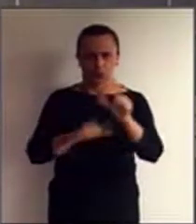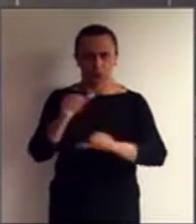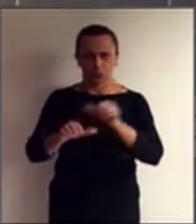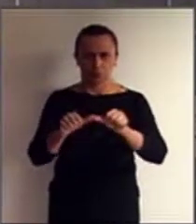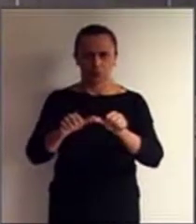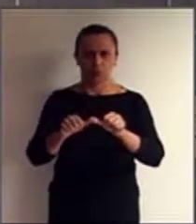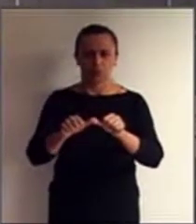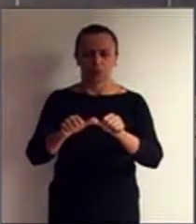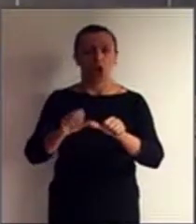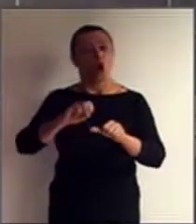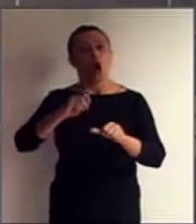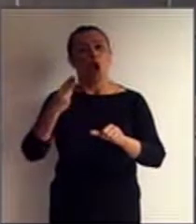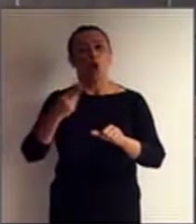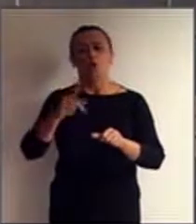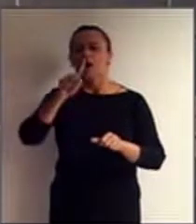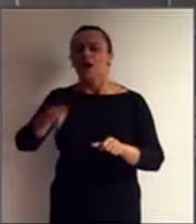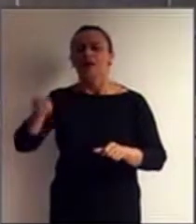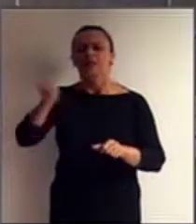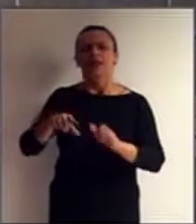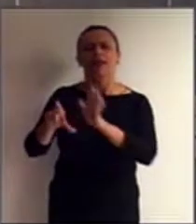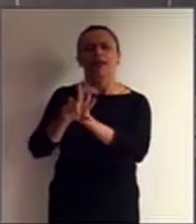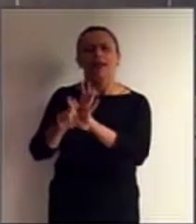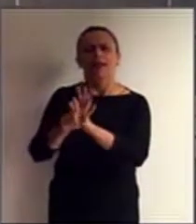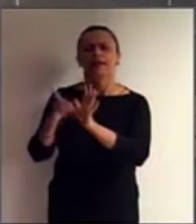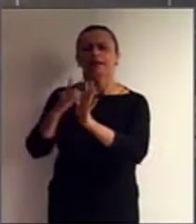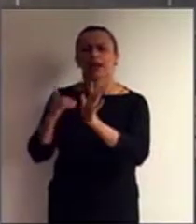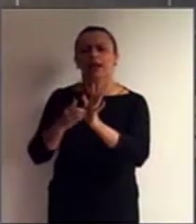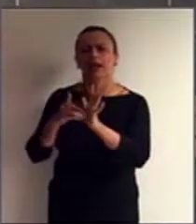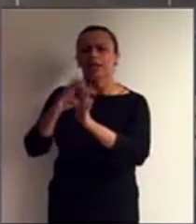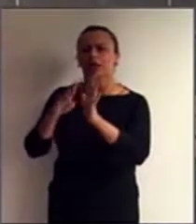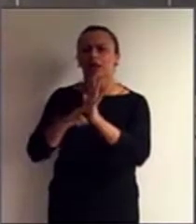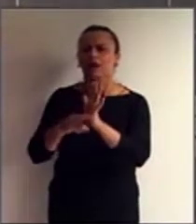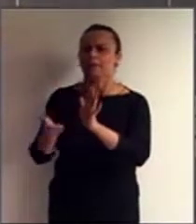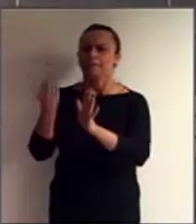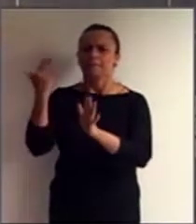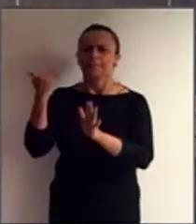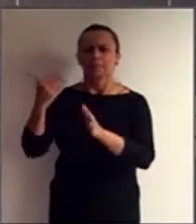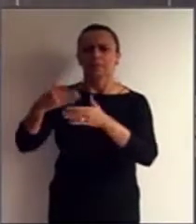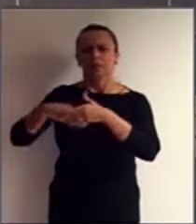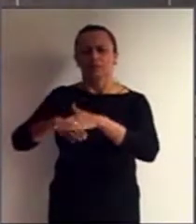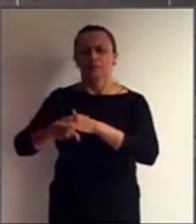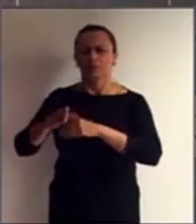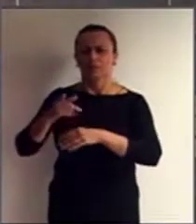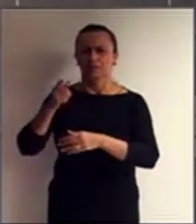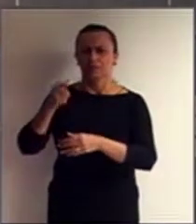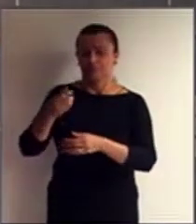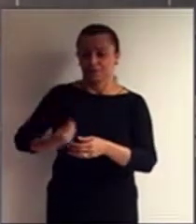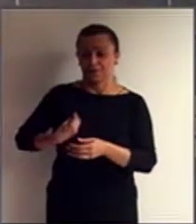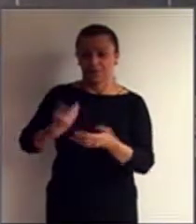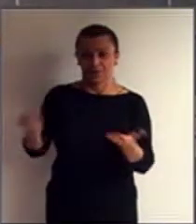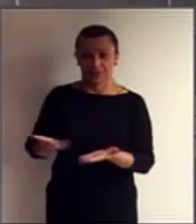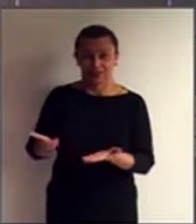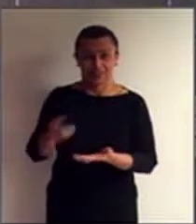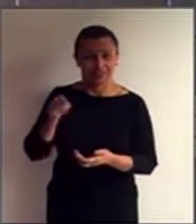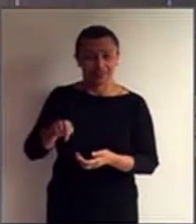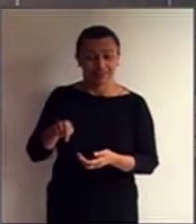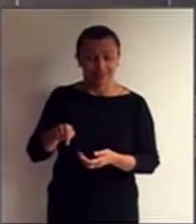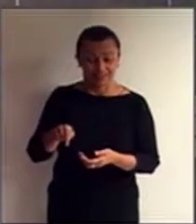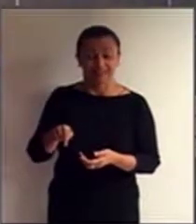revogar leis e regulamentos, costumes e práticas vigentes que